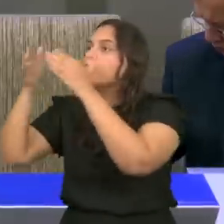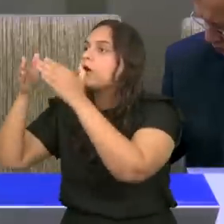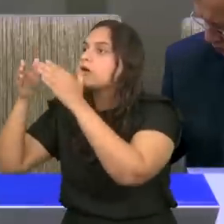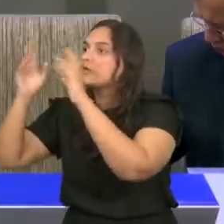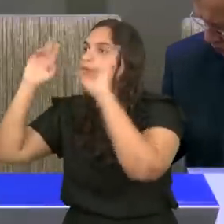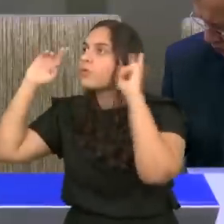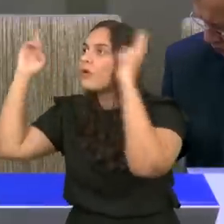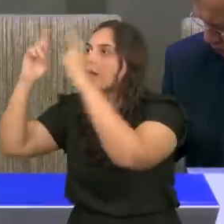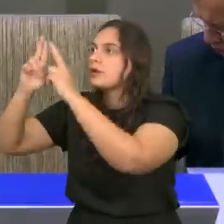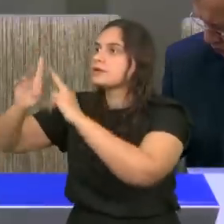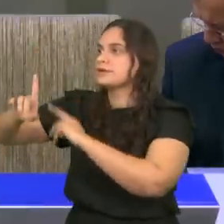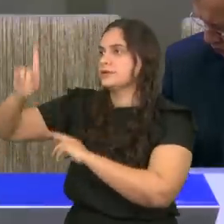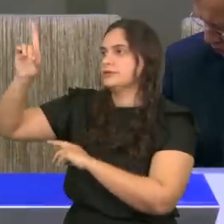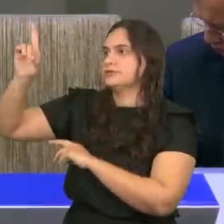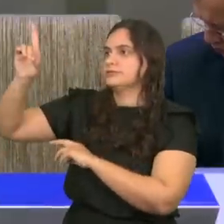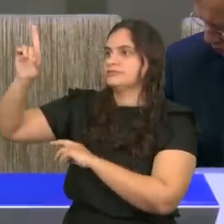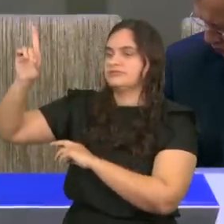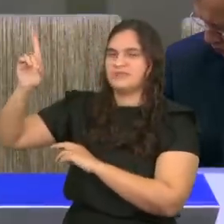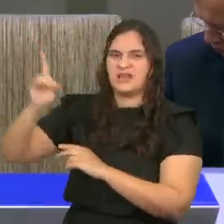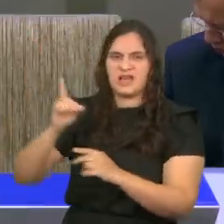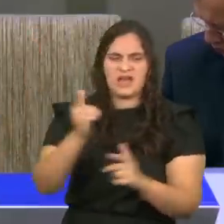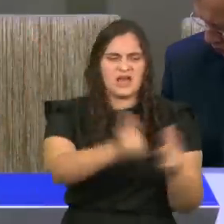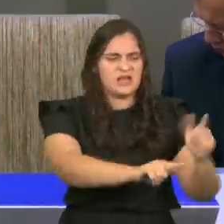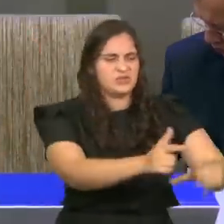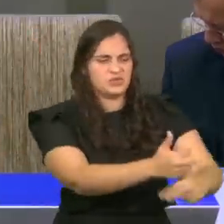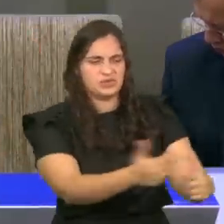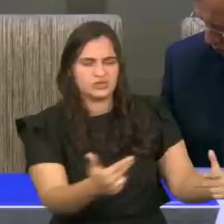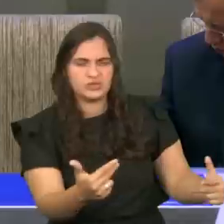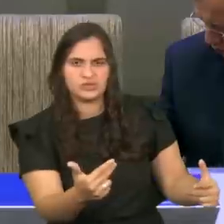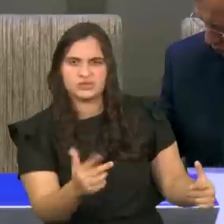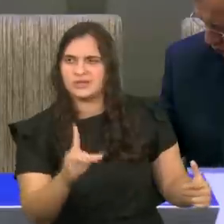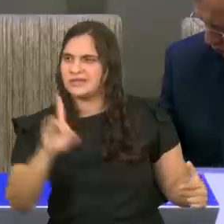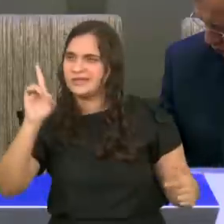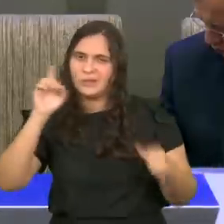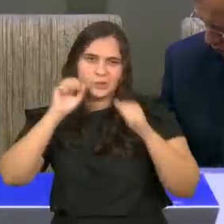demais coisas, vos serão,